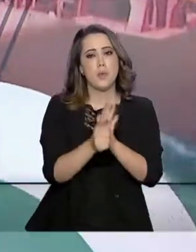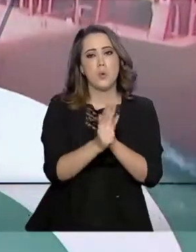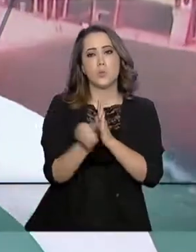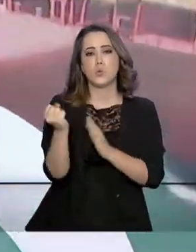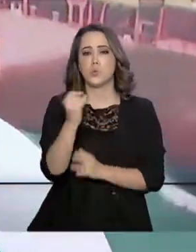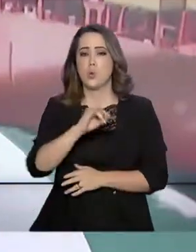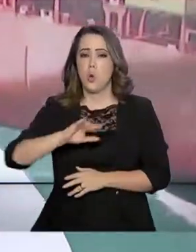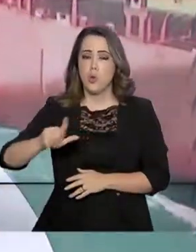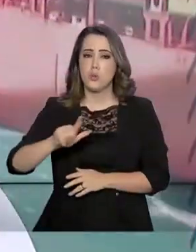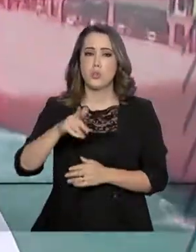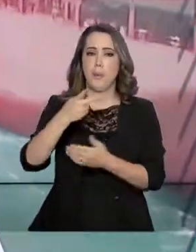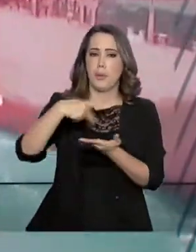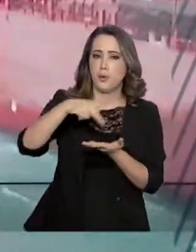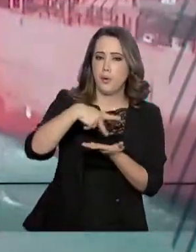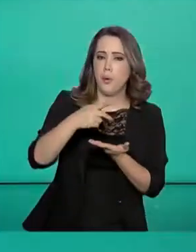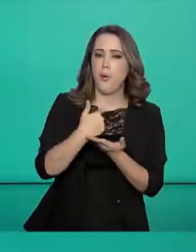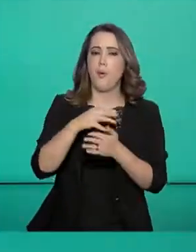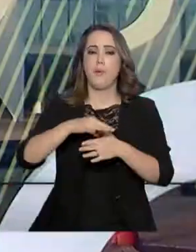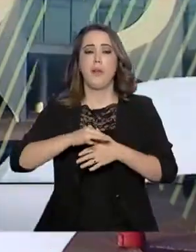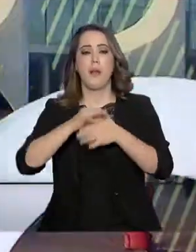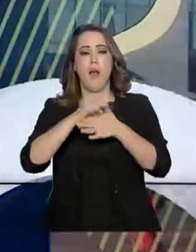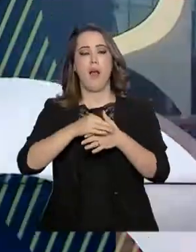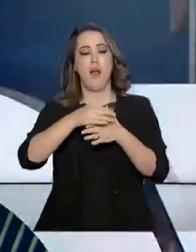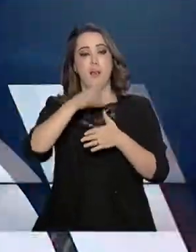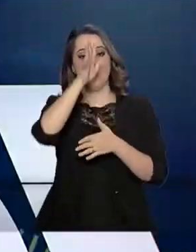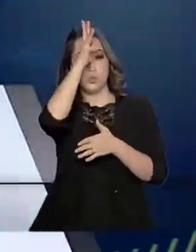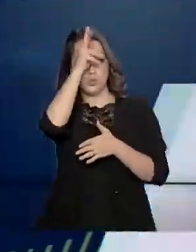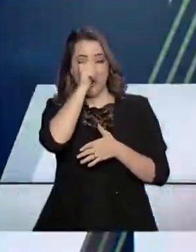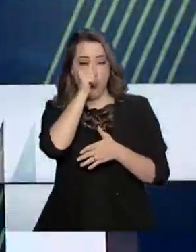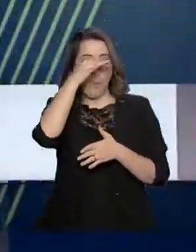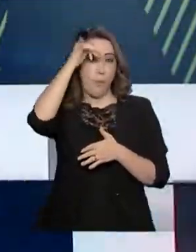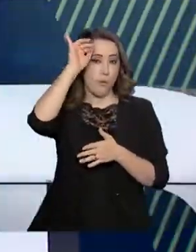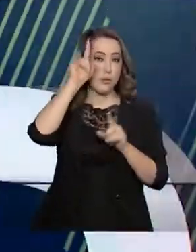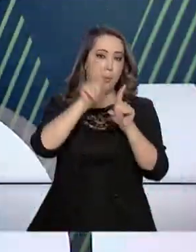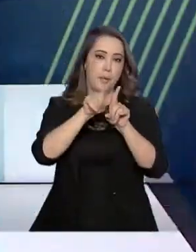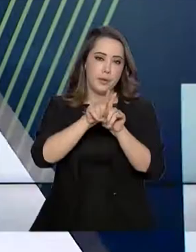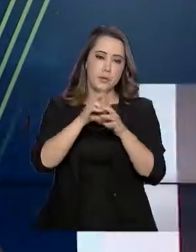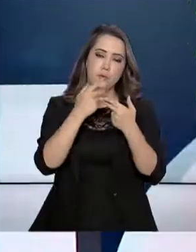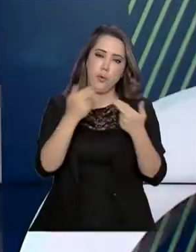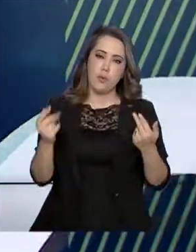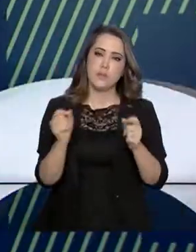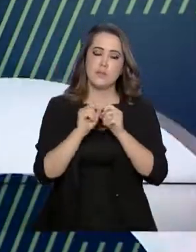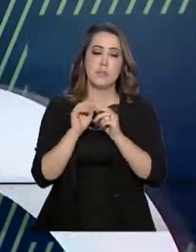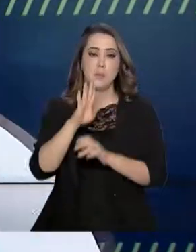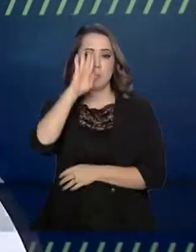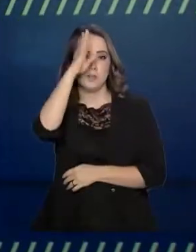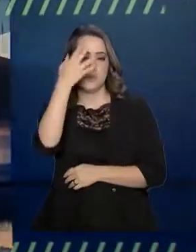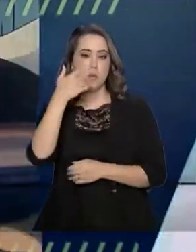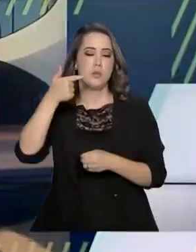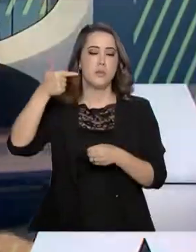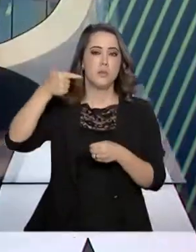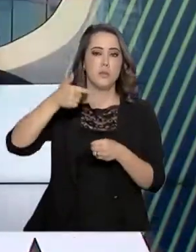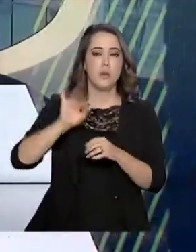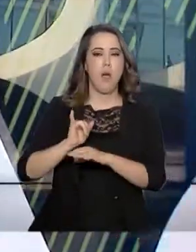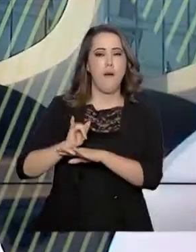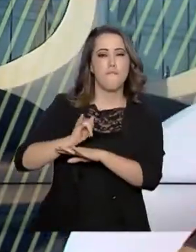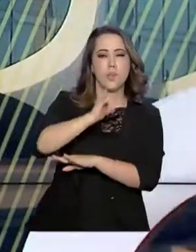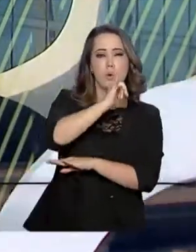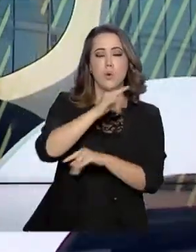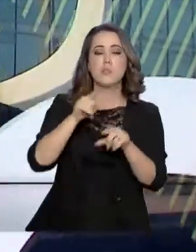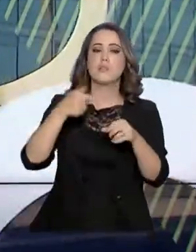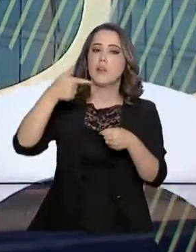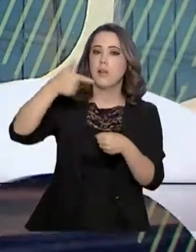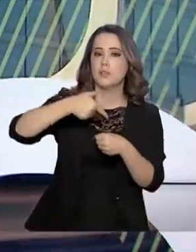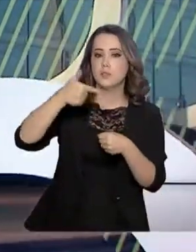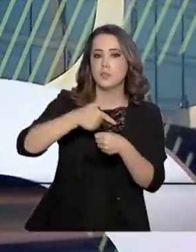petróleo bruto, carnes bovina e de frango e de produtos manufaturados, principalmente aviões, gasolina